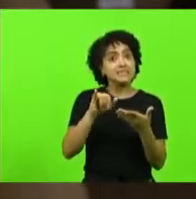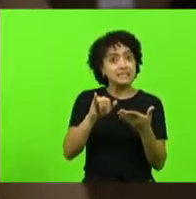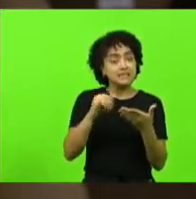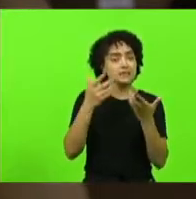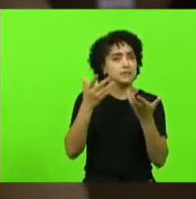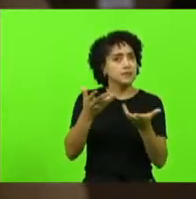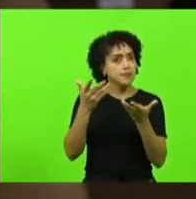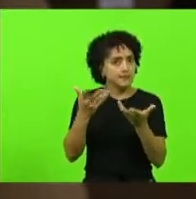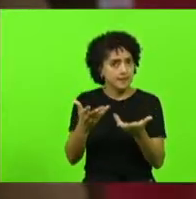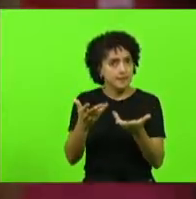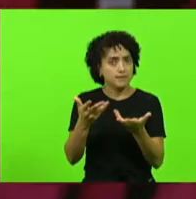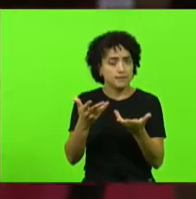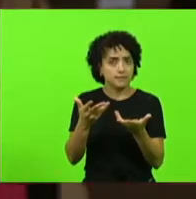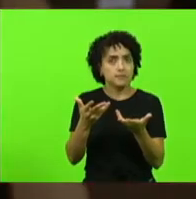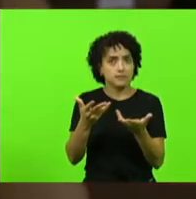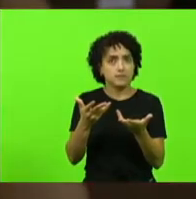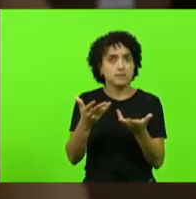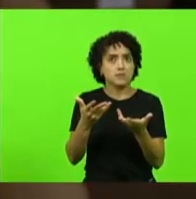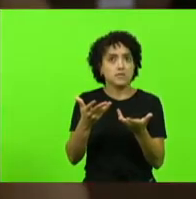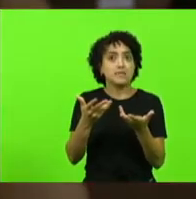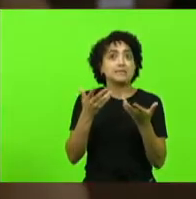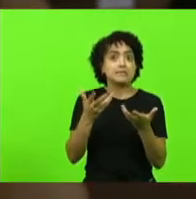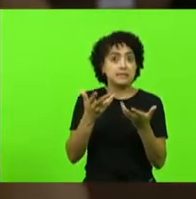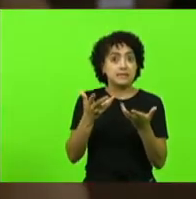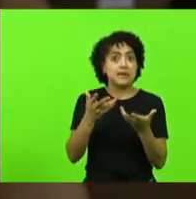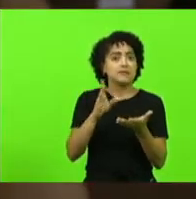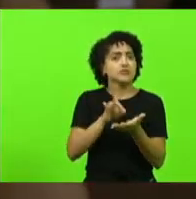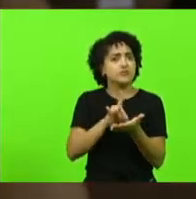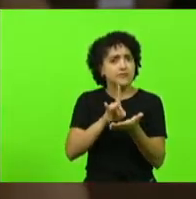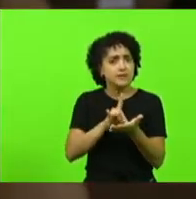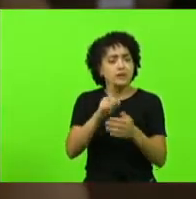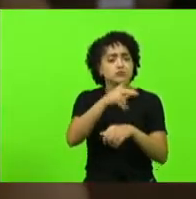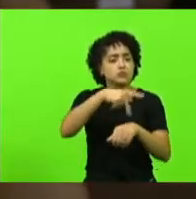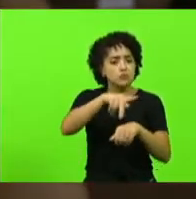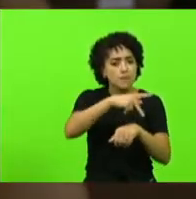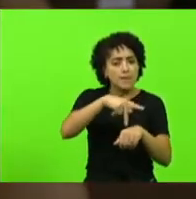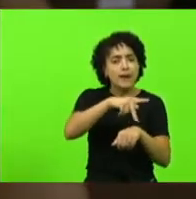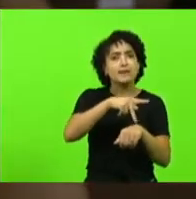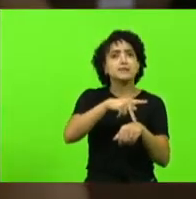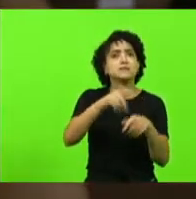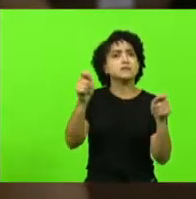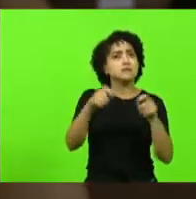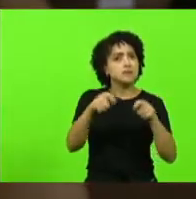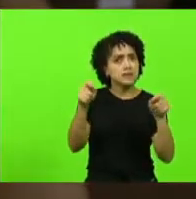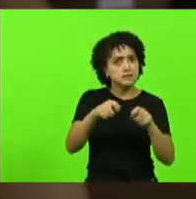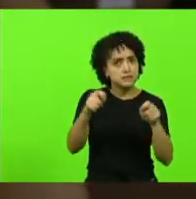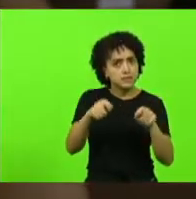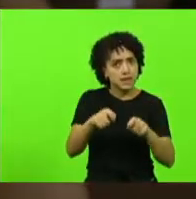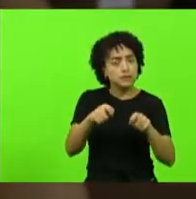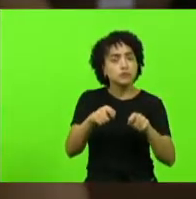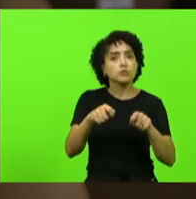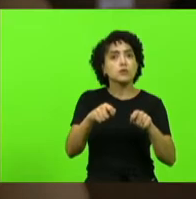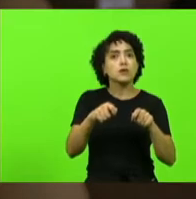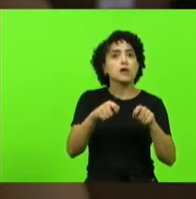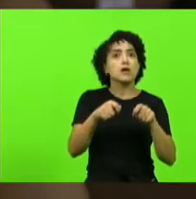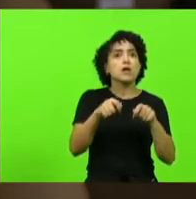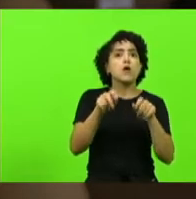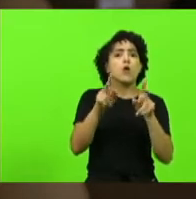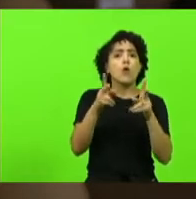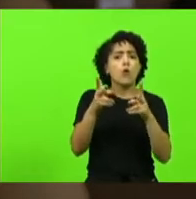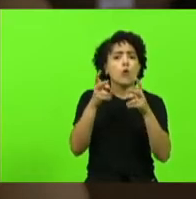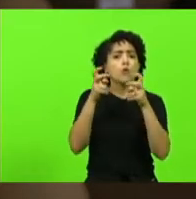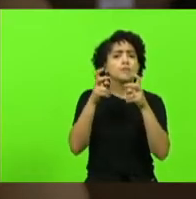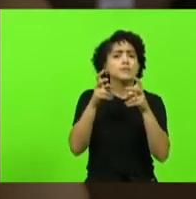sermos se nós quisermos realmente ser um país um estado que funciona temos que começar a observar e